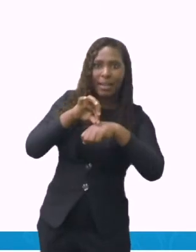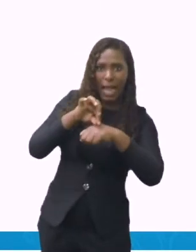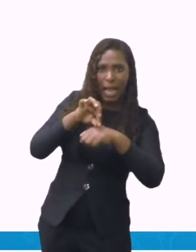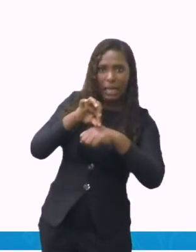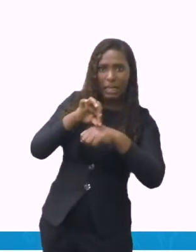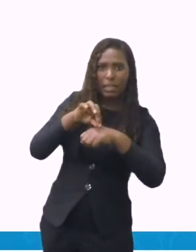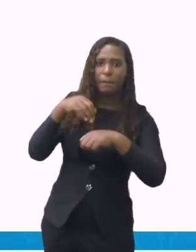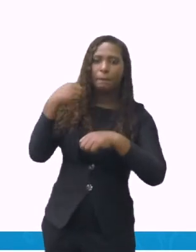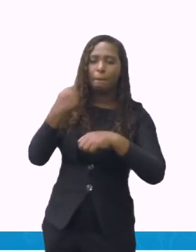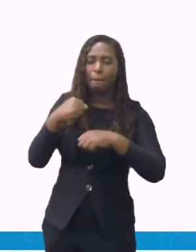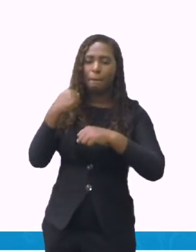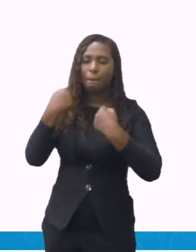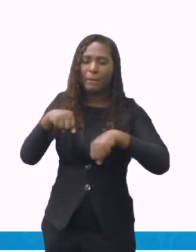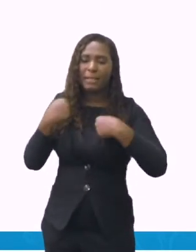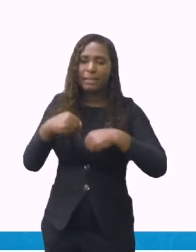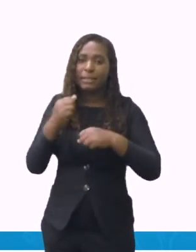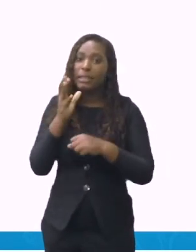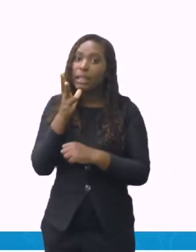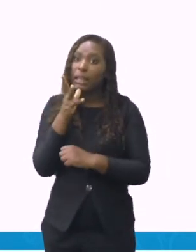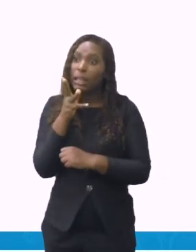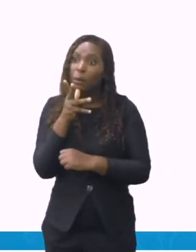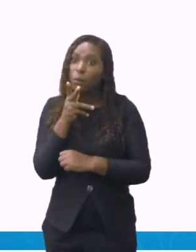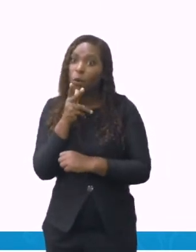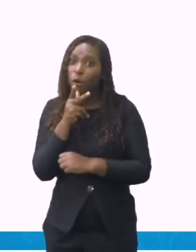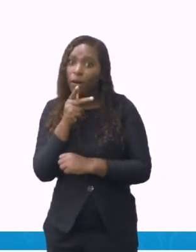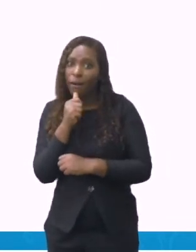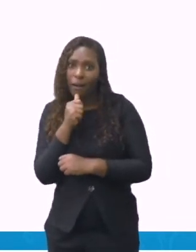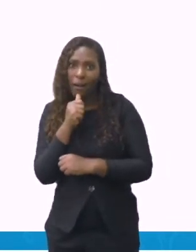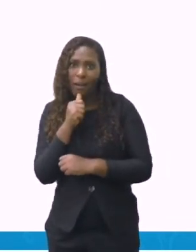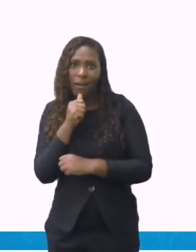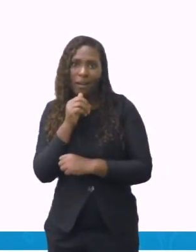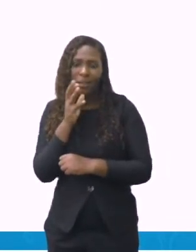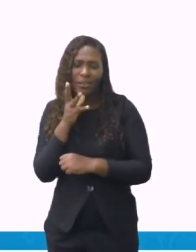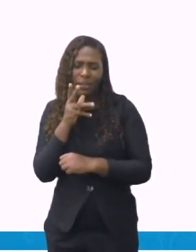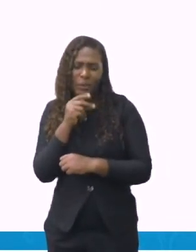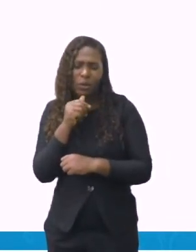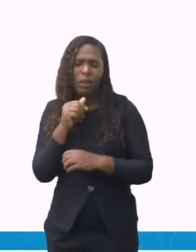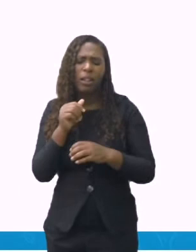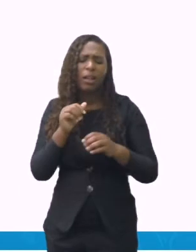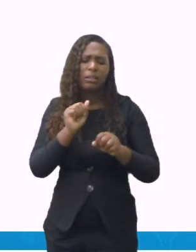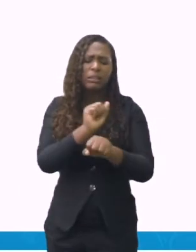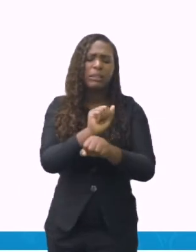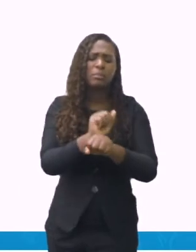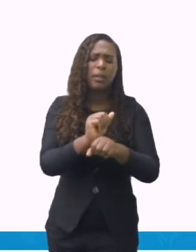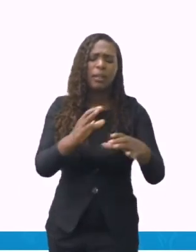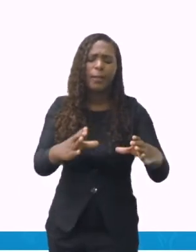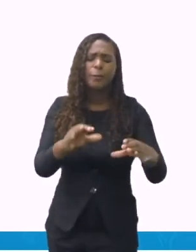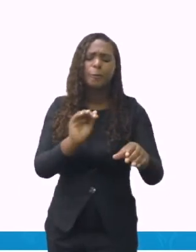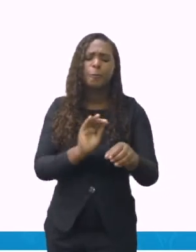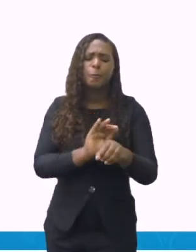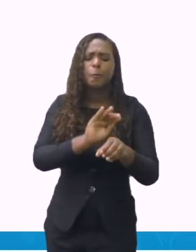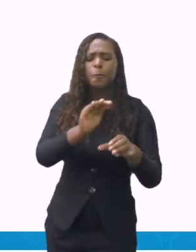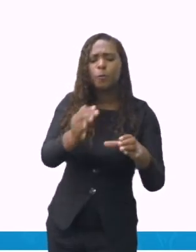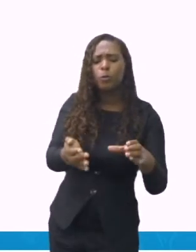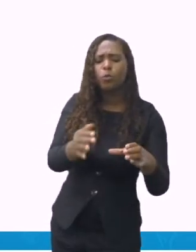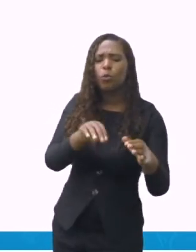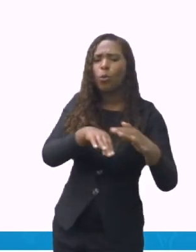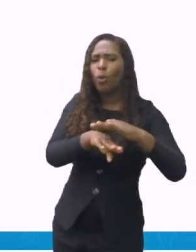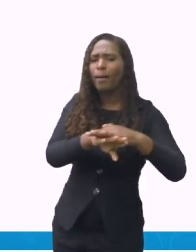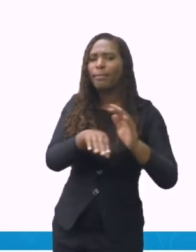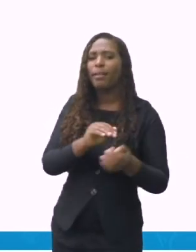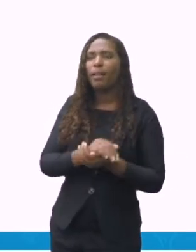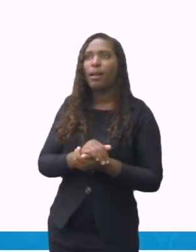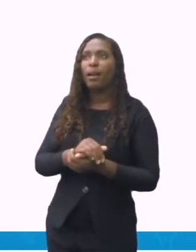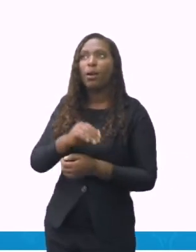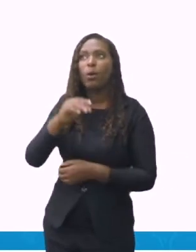li direito, não vi o tempo de preparo, quanto tempo vai demorar, eu posso não dar conta de fazer, não. Vai ficar